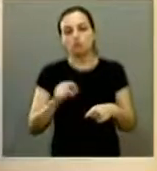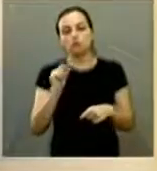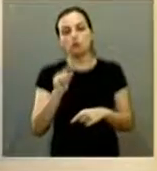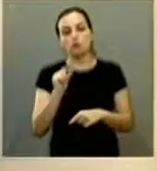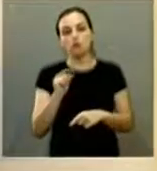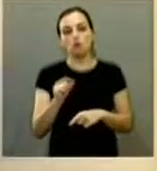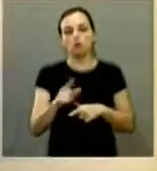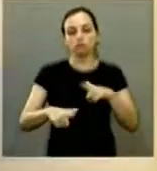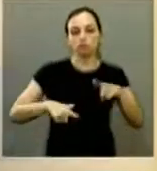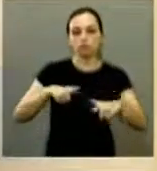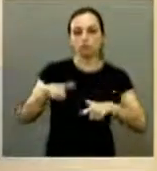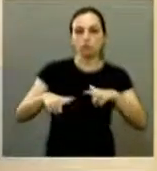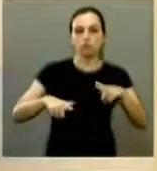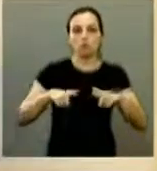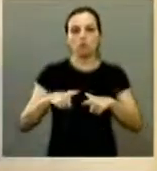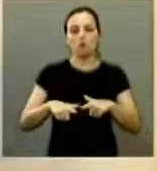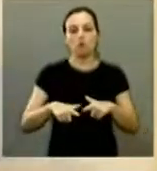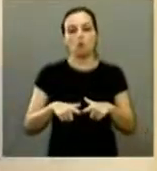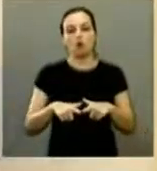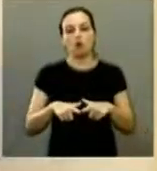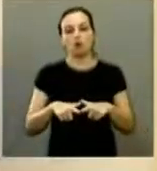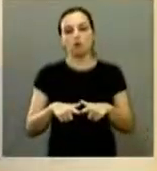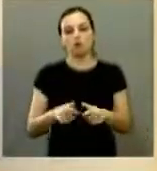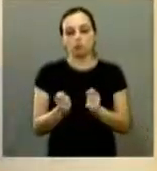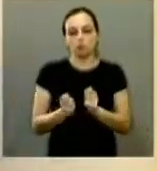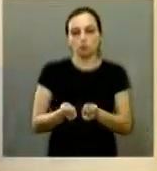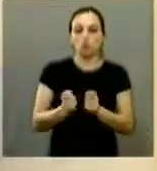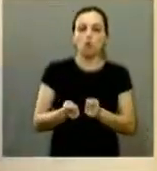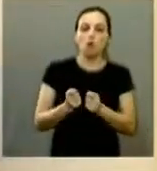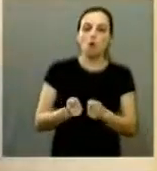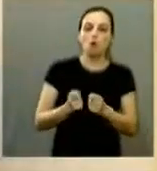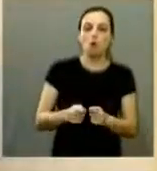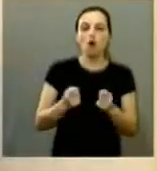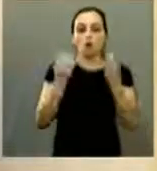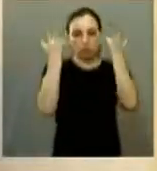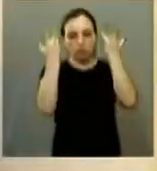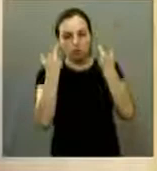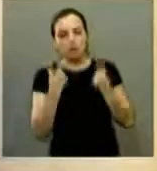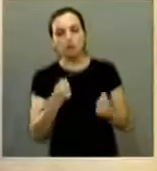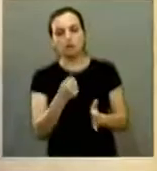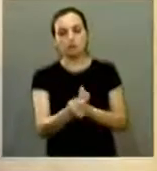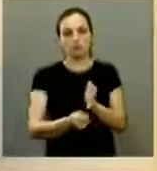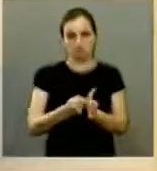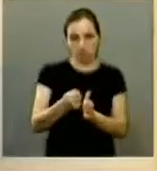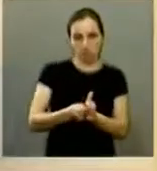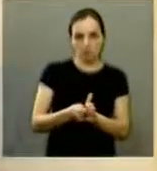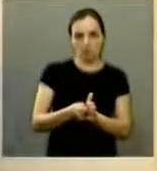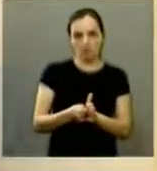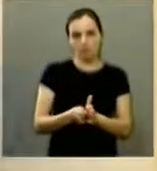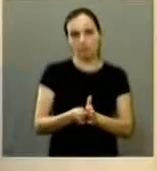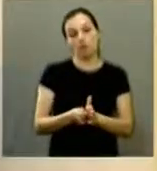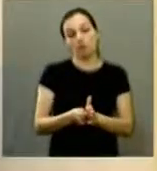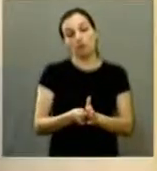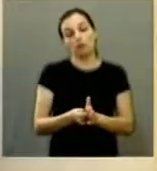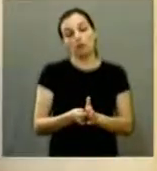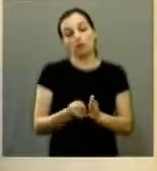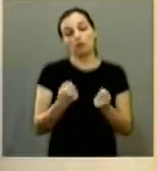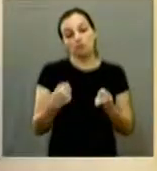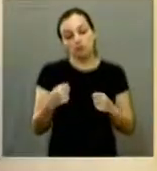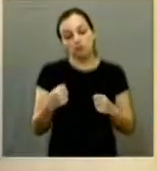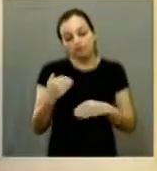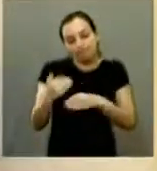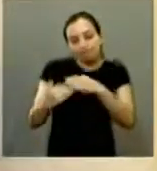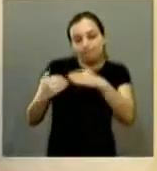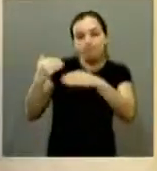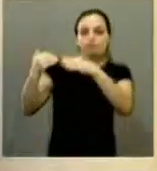o trabalho com carroça com tração animal aqui em Araraquara enfim eu acho que a gente precisa avançar